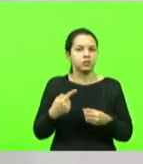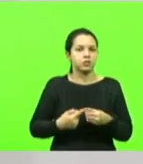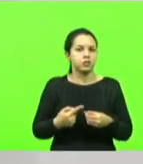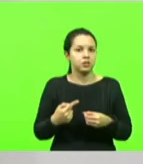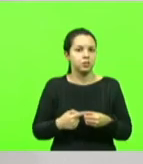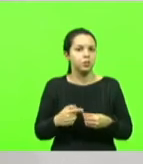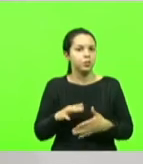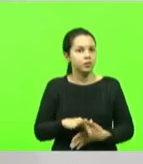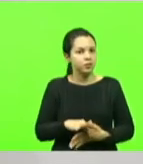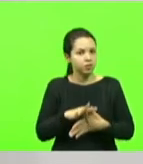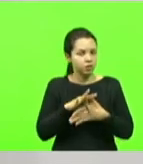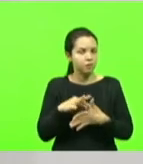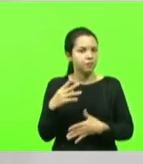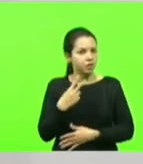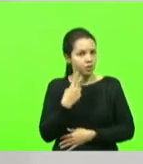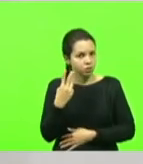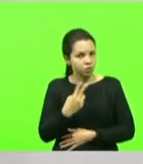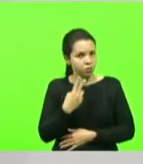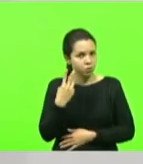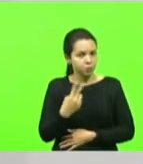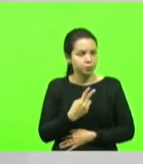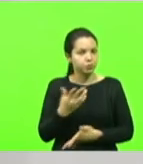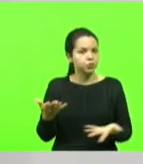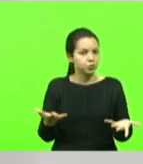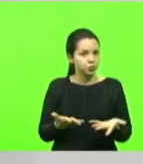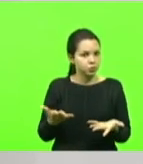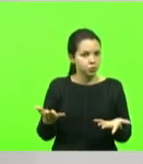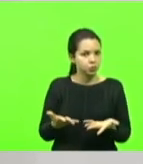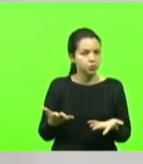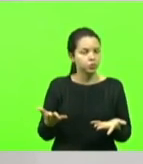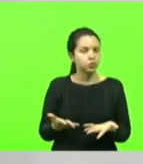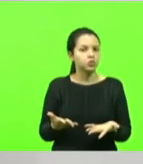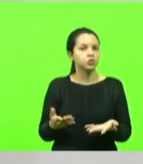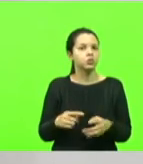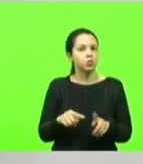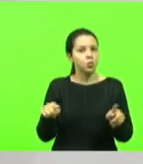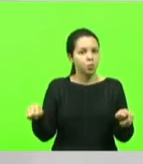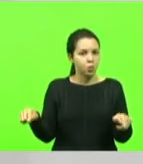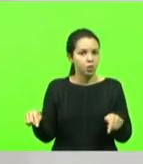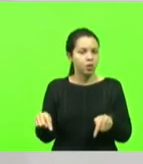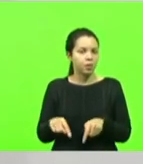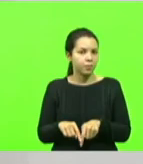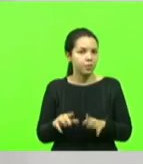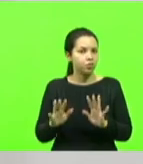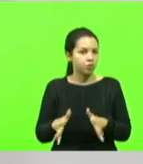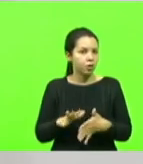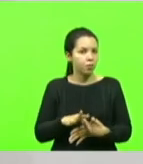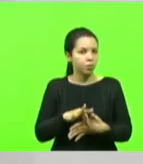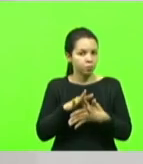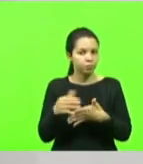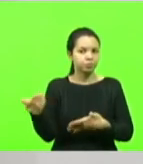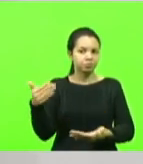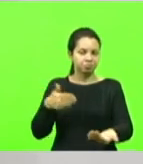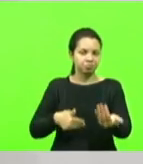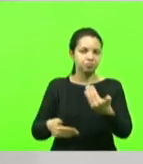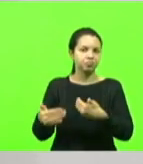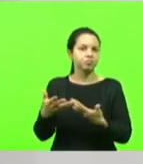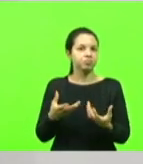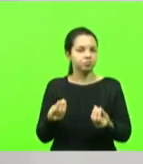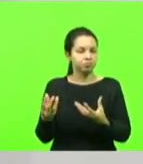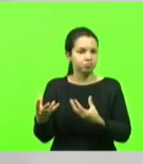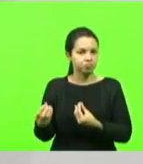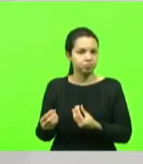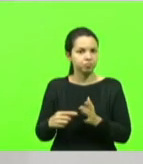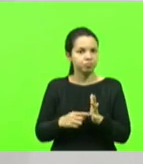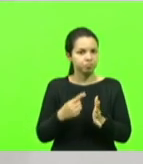lideranças, vereadores. Hoje eu recebi em gabinete muitas lideranças. Primeiro, queria falar